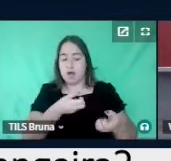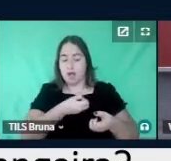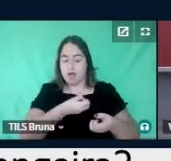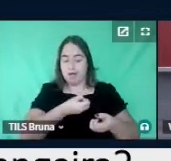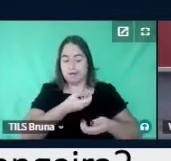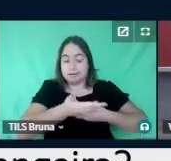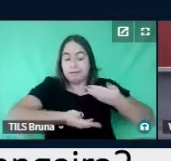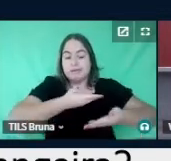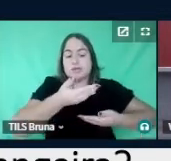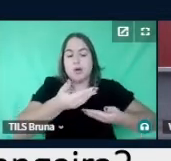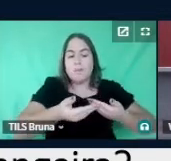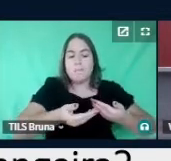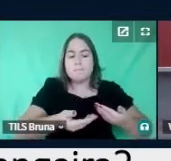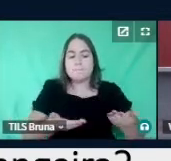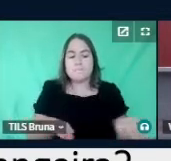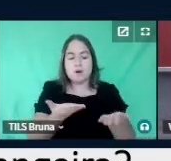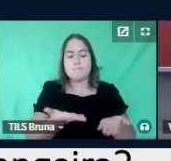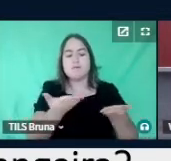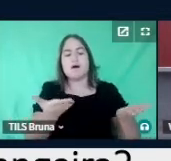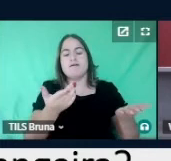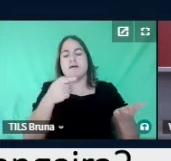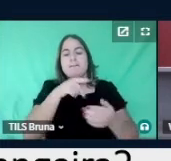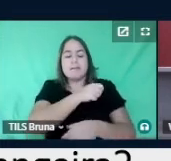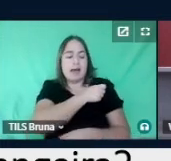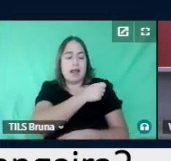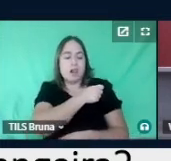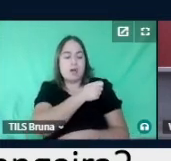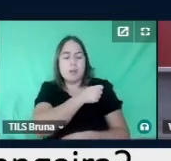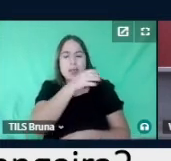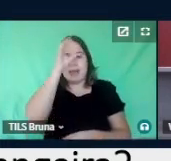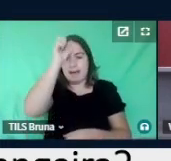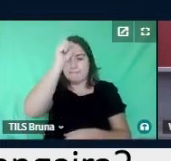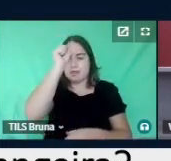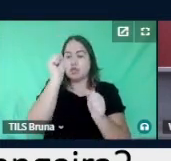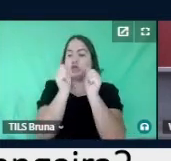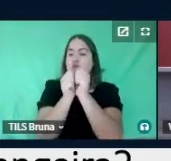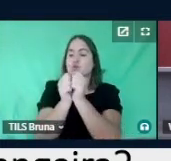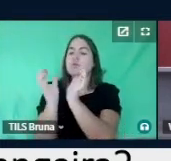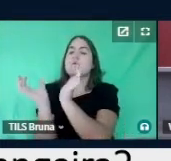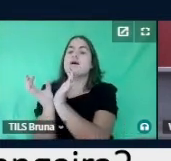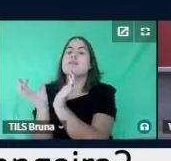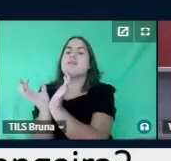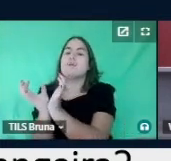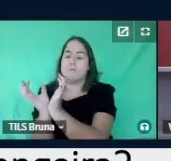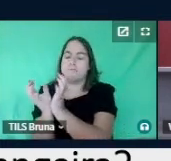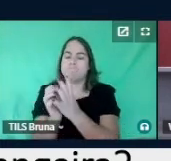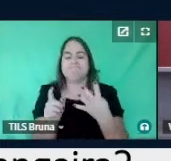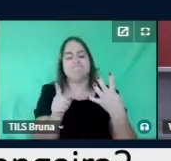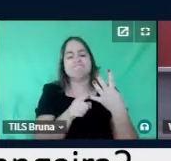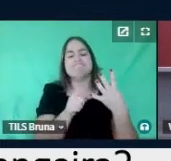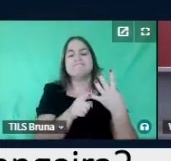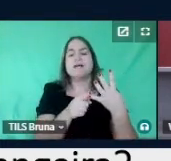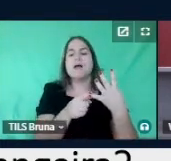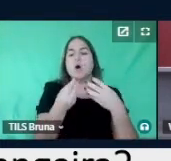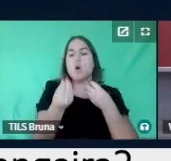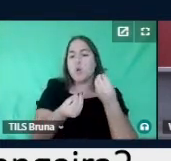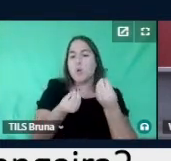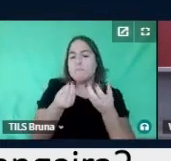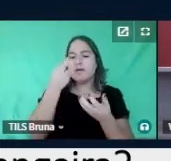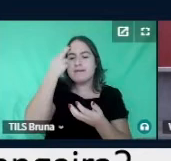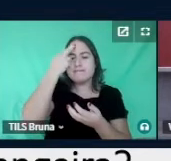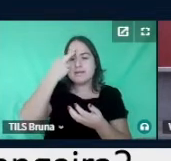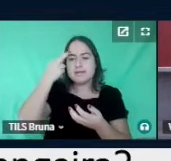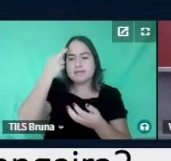estrangeira da aprendiz participante de pesquisa com seus colegas de turma? E como a reflexão sobre o